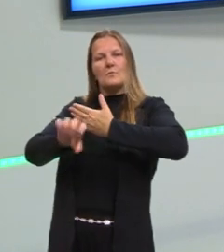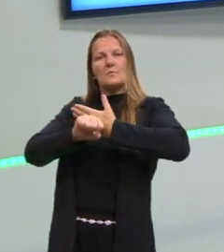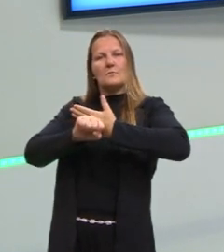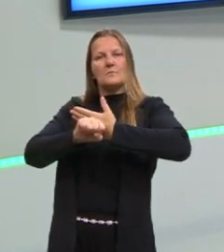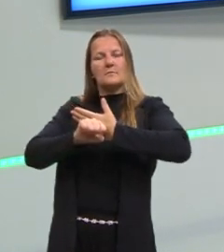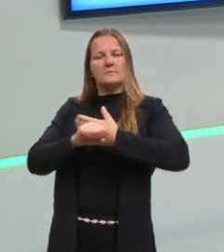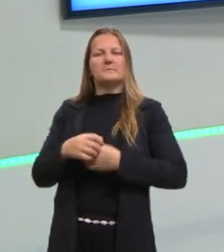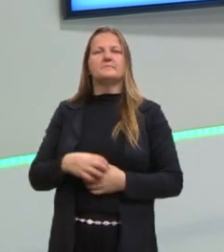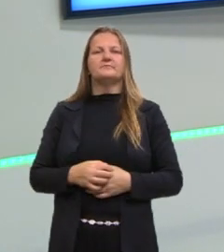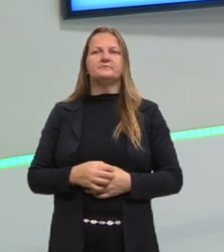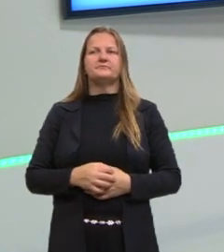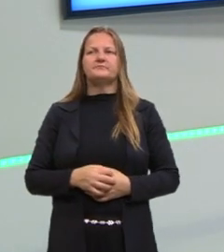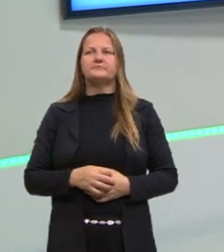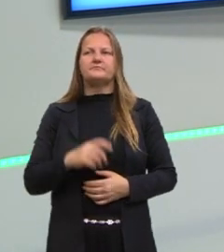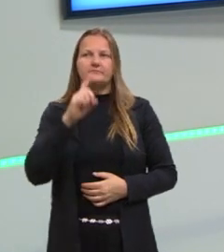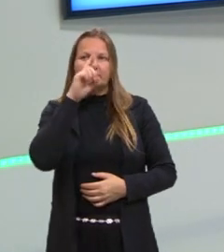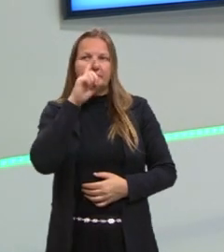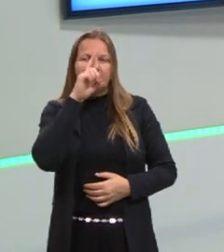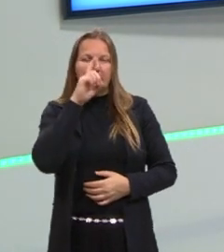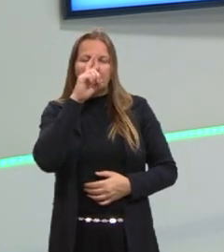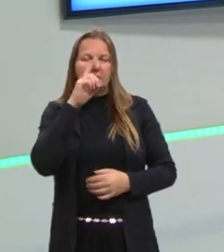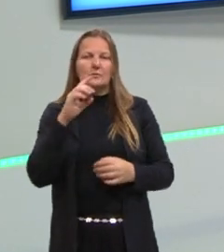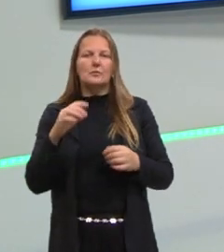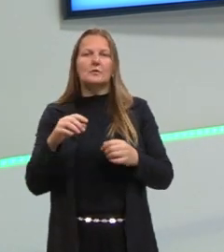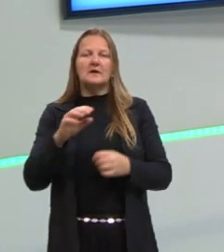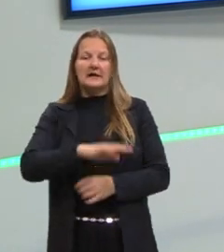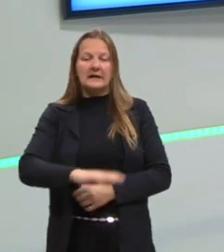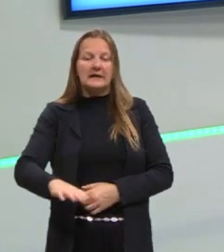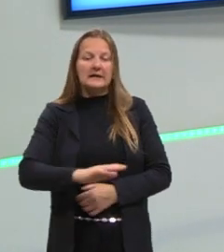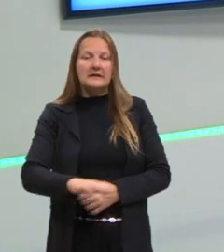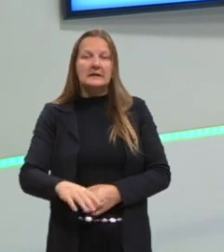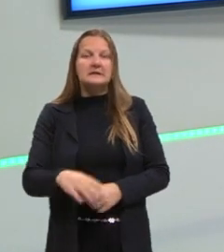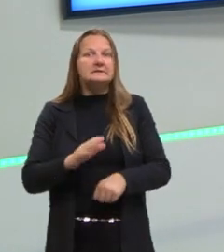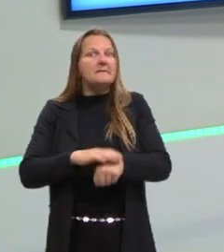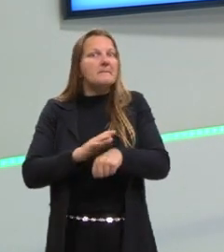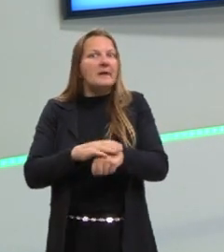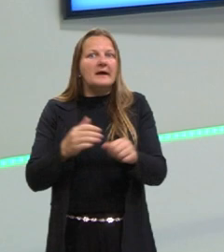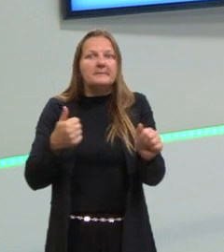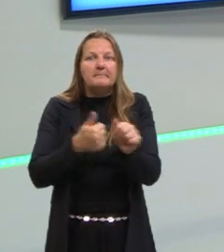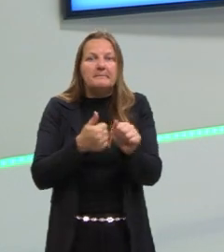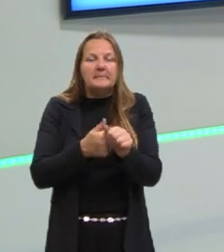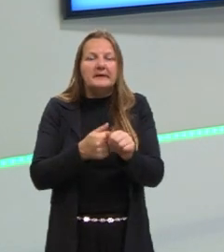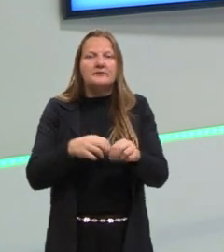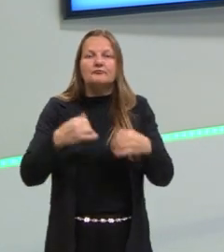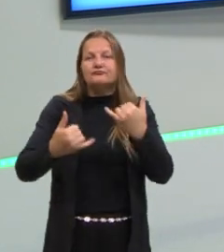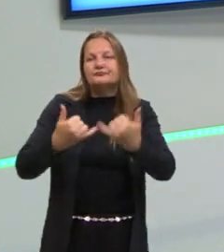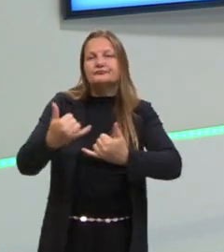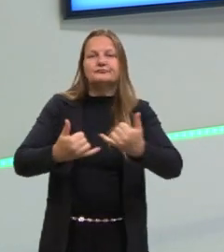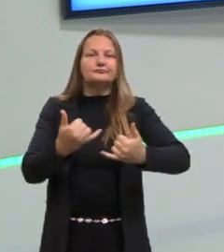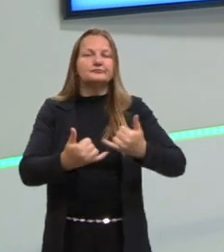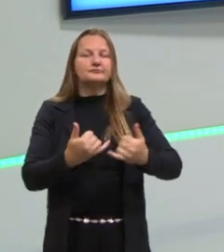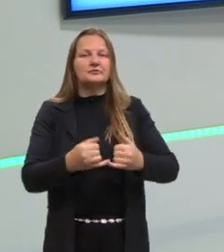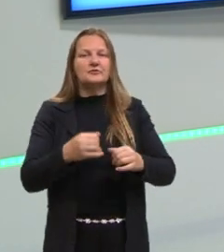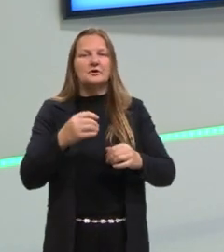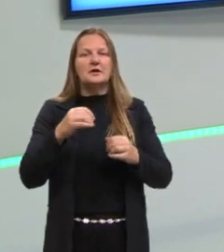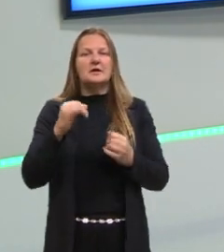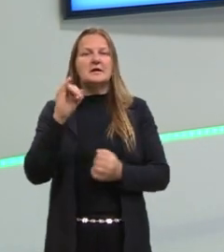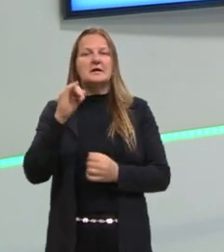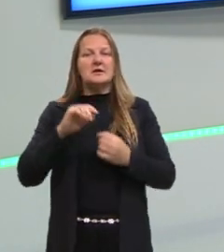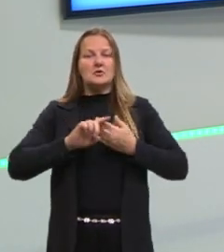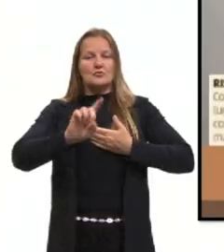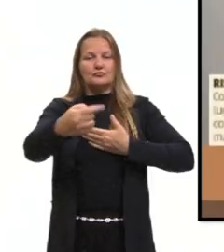O perigo, ó. Também que crianças estão mais propensas à doença pela sua imunidade ser mais baixa.